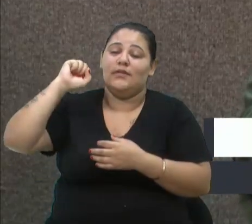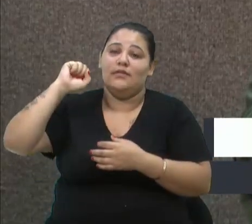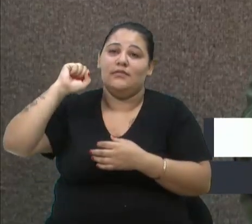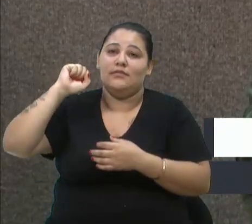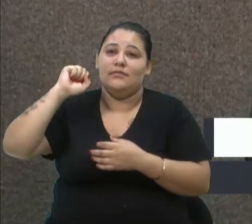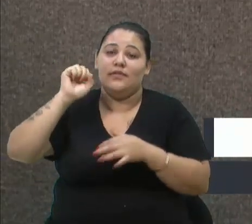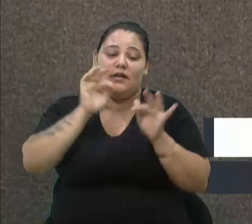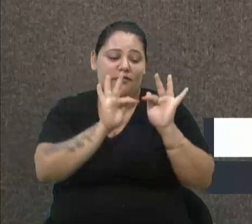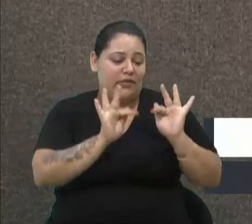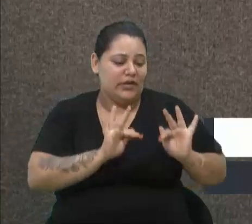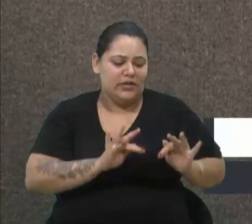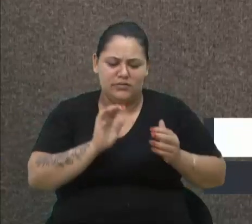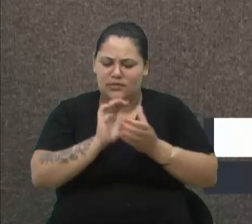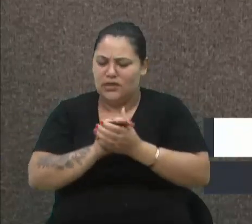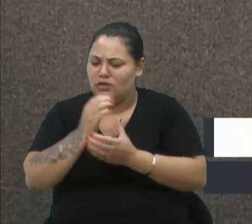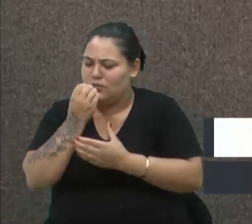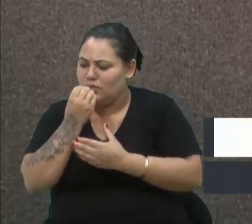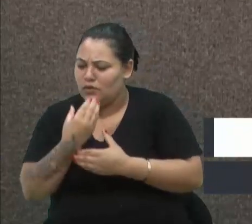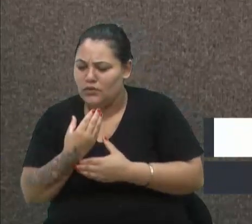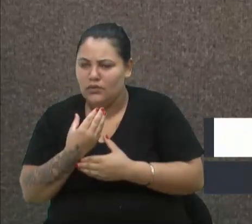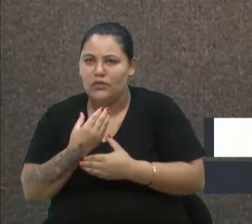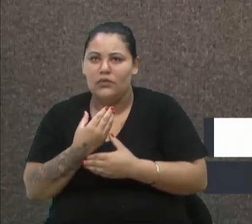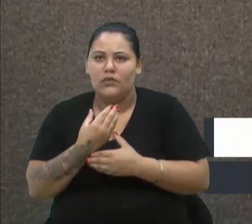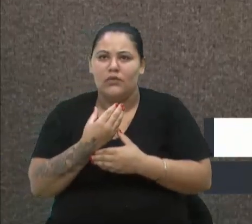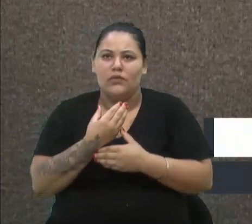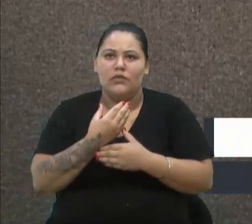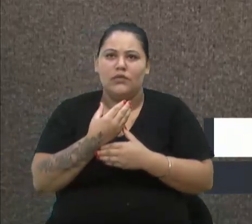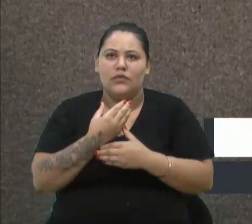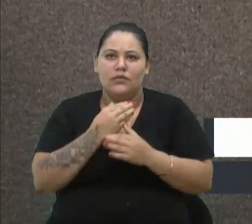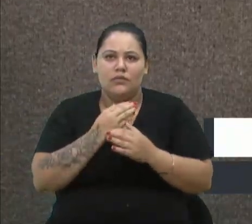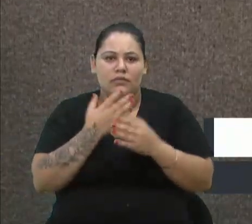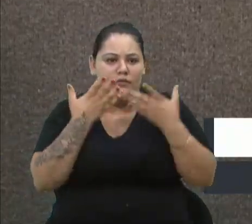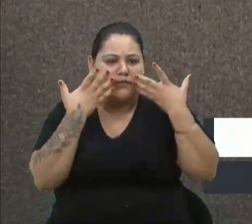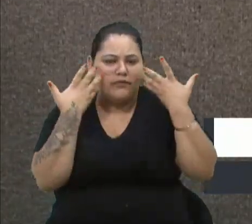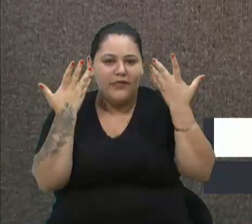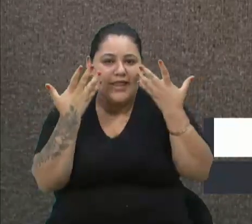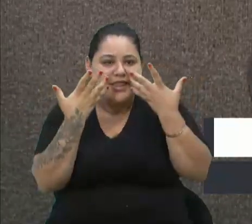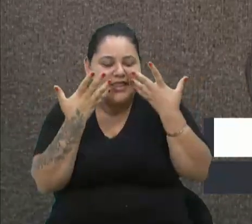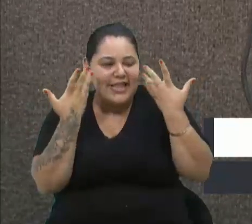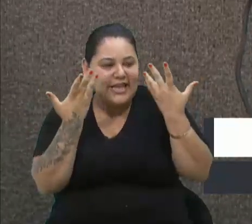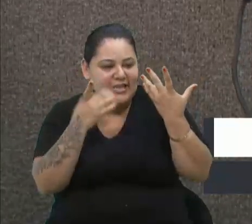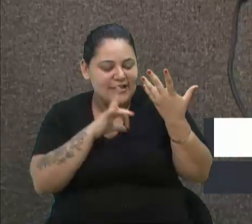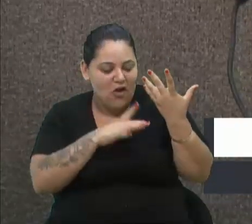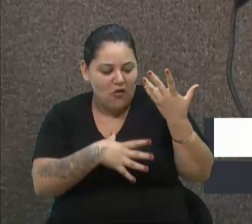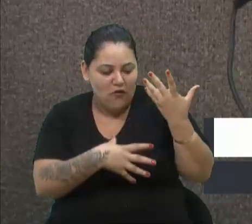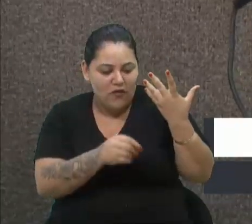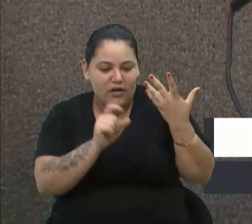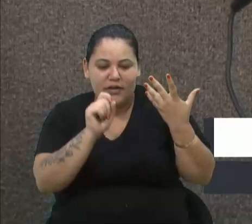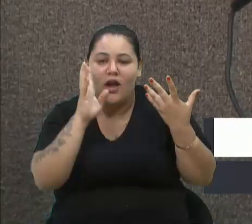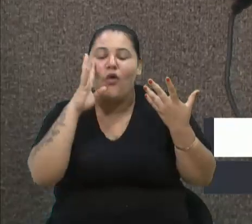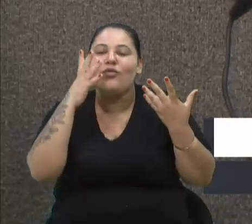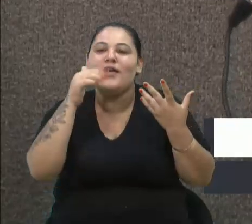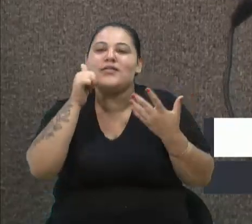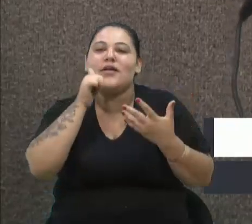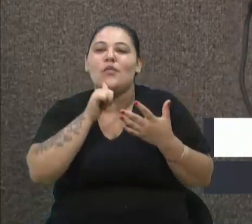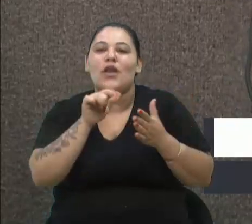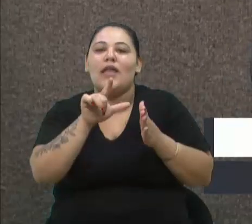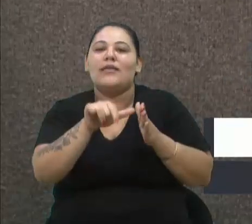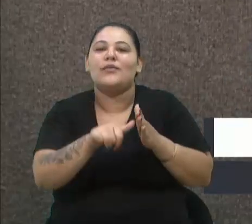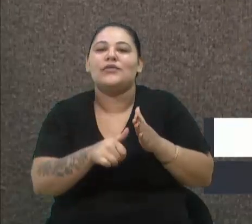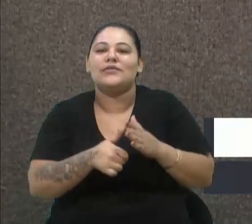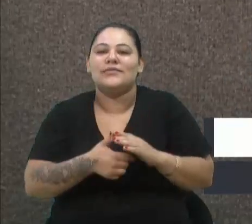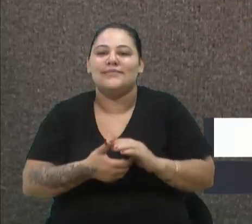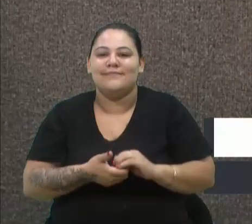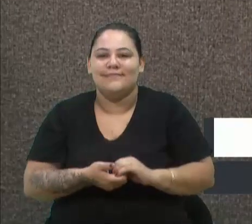Eram felizes, o marido era bom, alegria de ter um filho. Ele disse, o que acontece com a mulher, né, o que acontece?